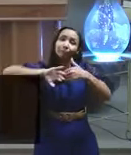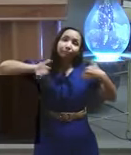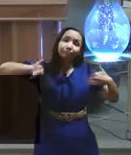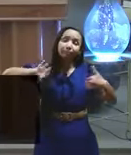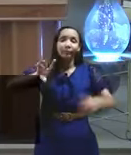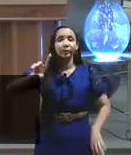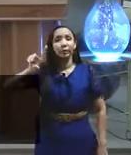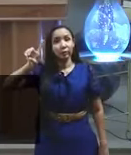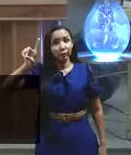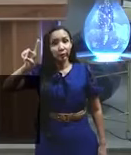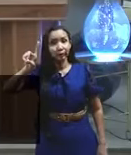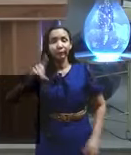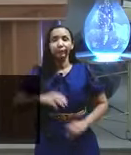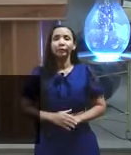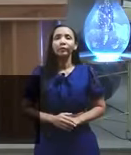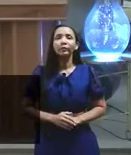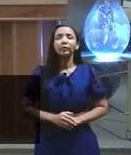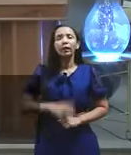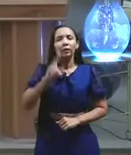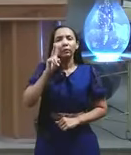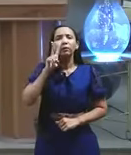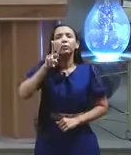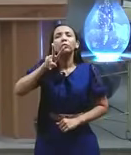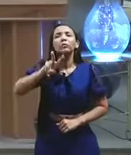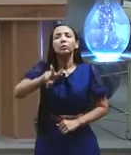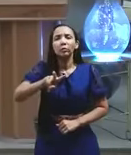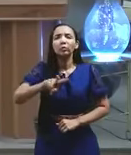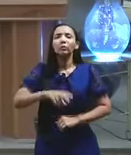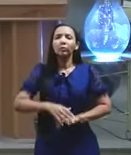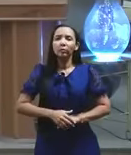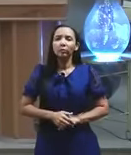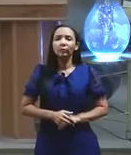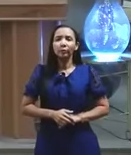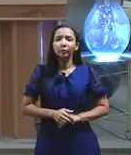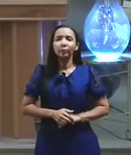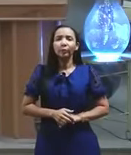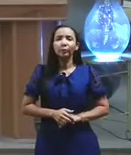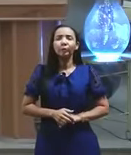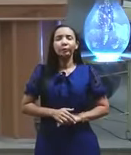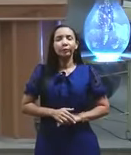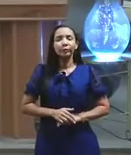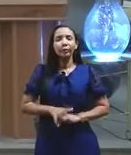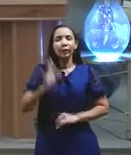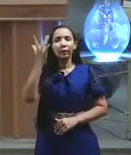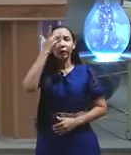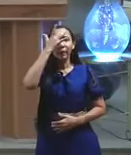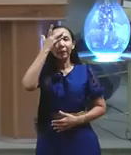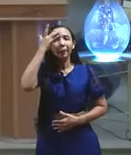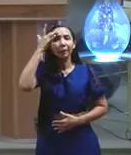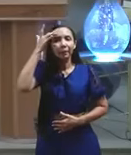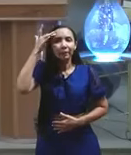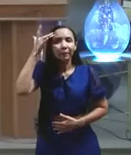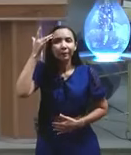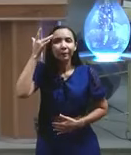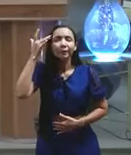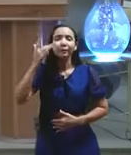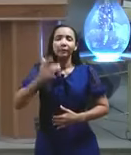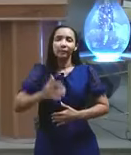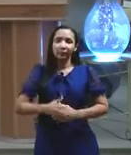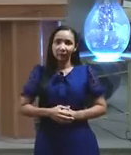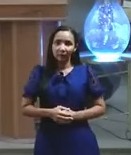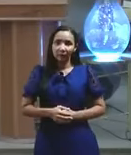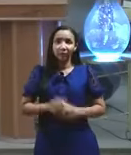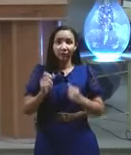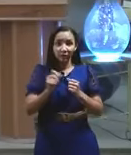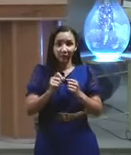diabo na cara, botar na venta, botar na coisa, aí ele fica com a voz, ele fica... Aí você fica, meu Jesus